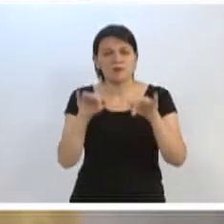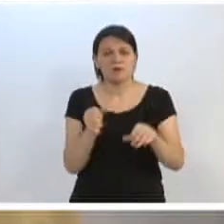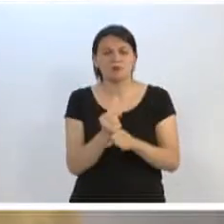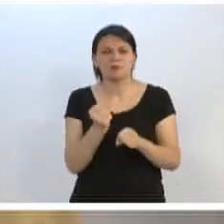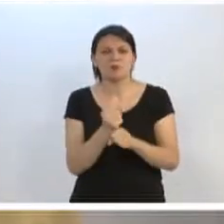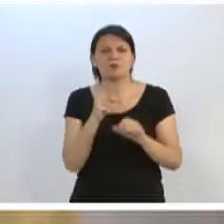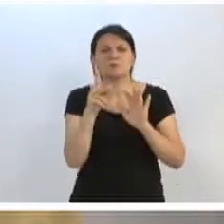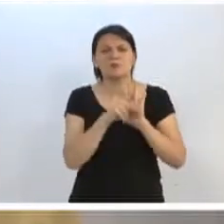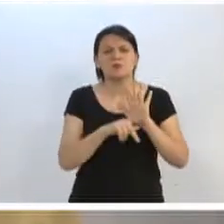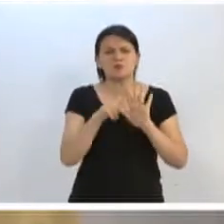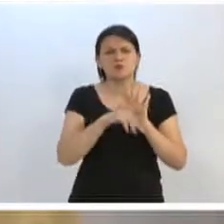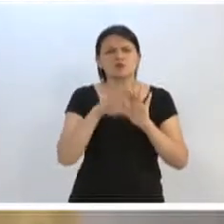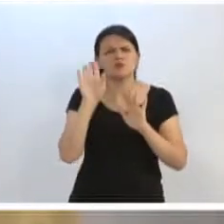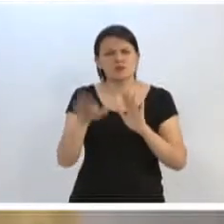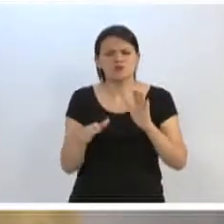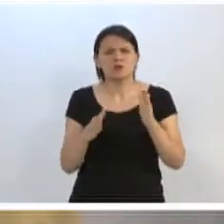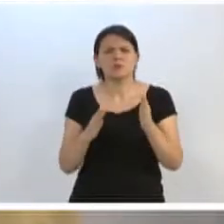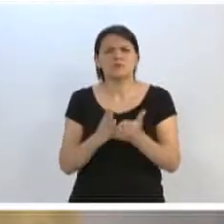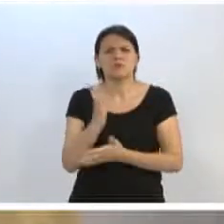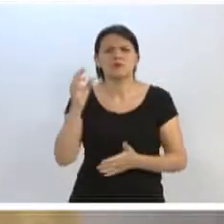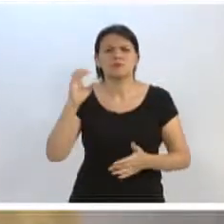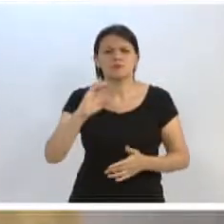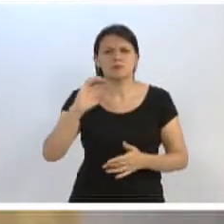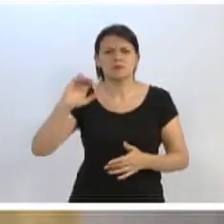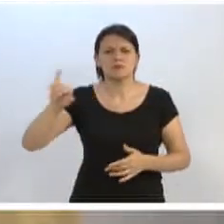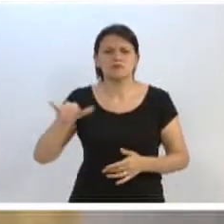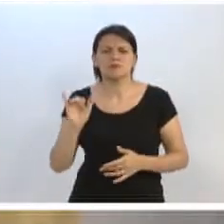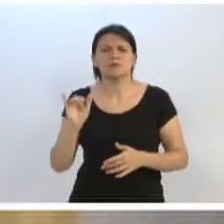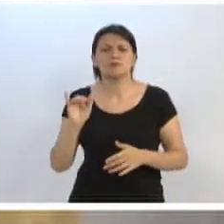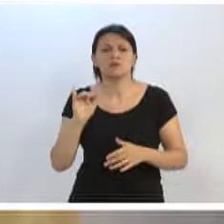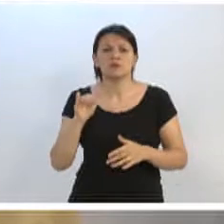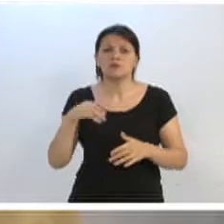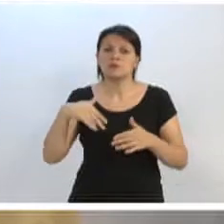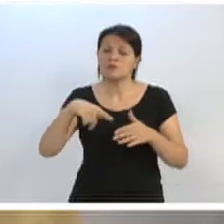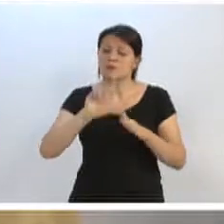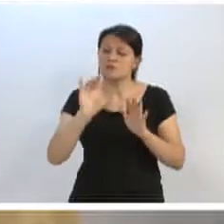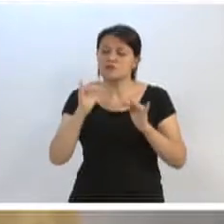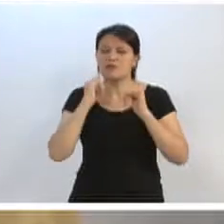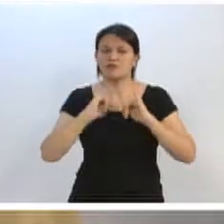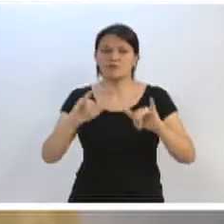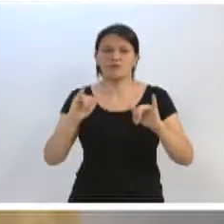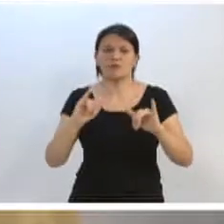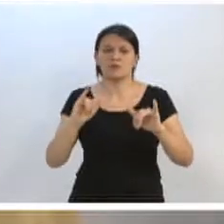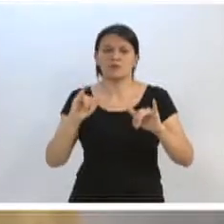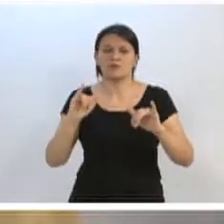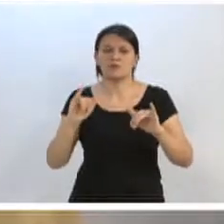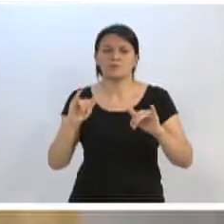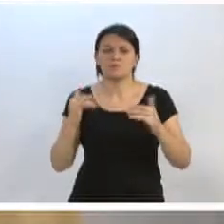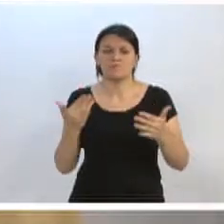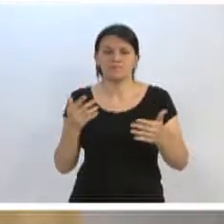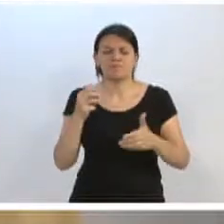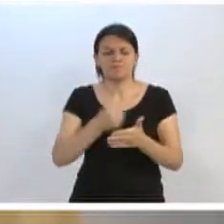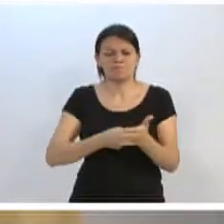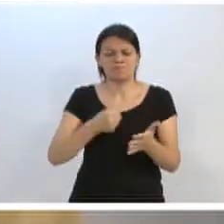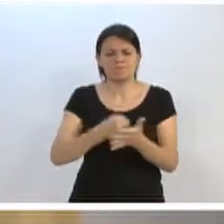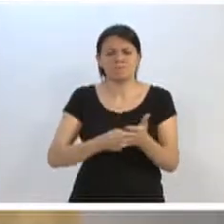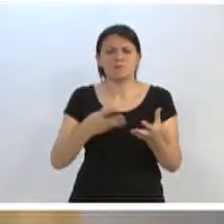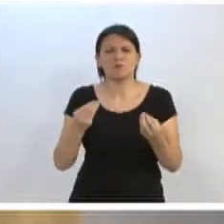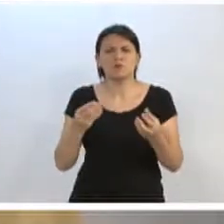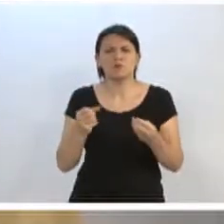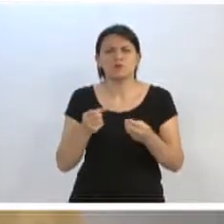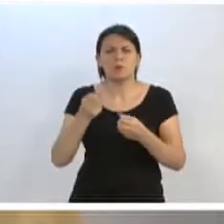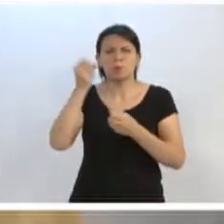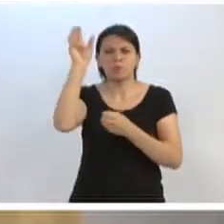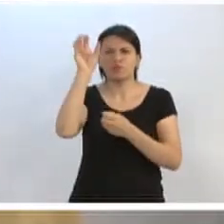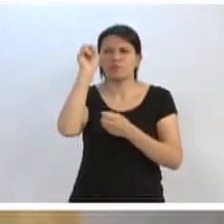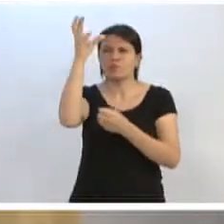projeto que já foi aprovado na CCJ, e que eu já antecipo que lutarei muito, e conto com o apoio dos vereadores, que é a questão dos fogos silenciosos na